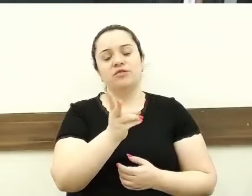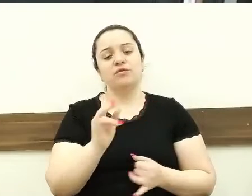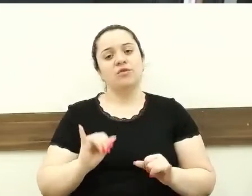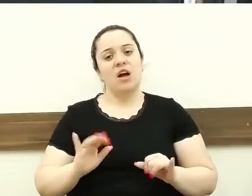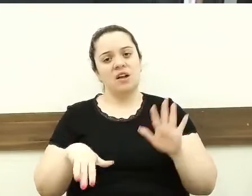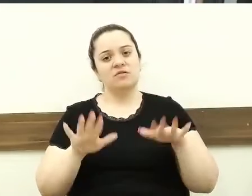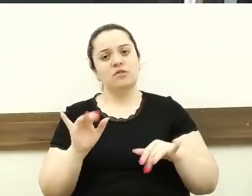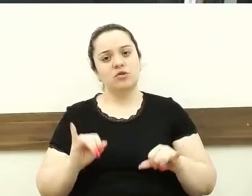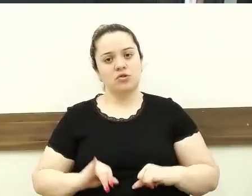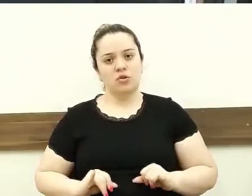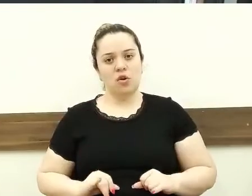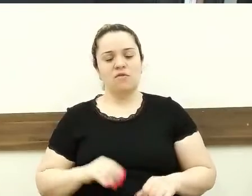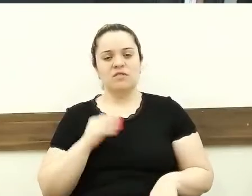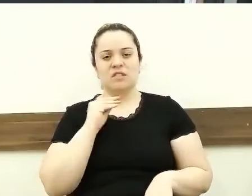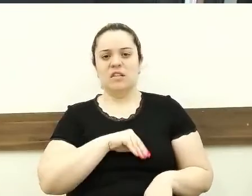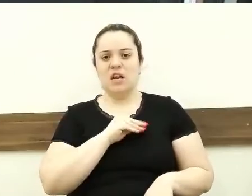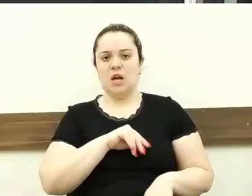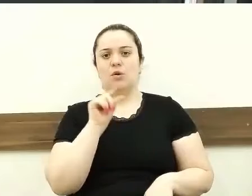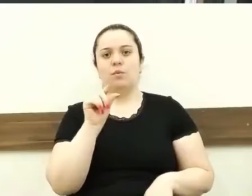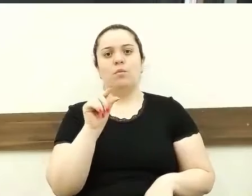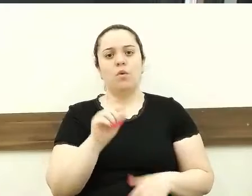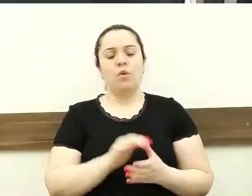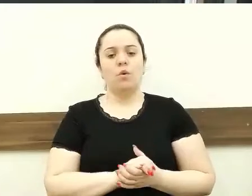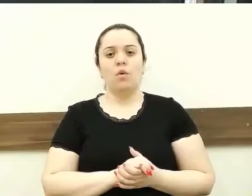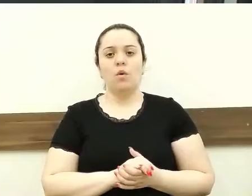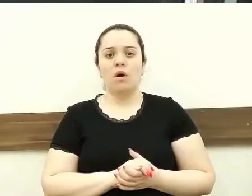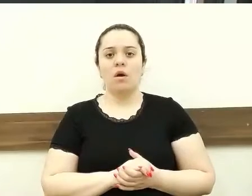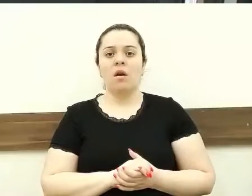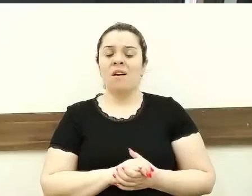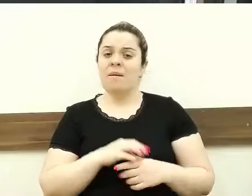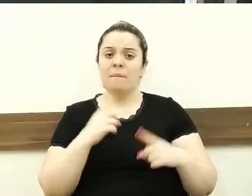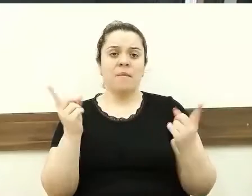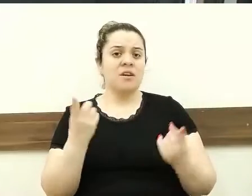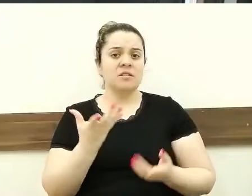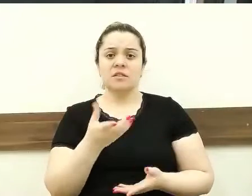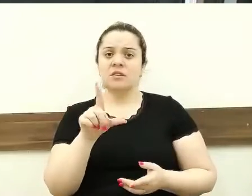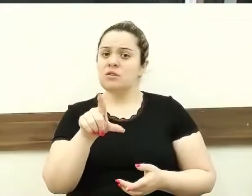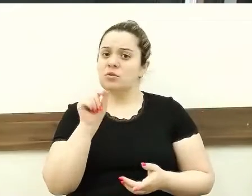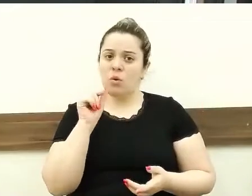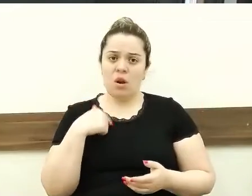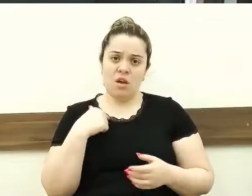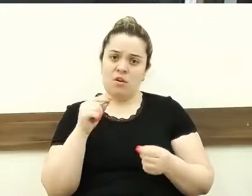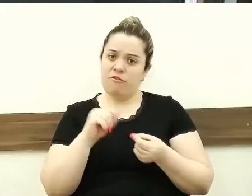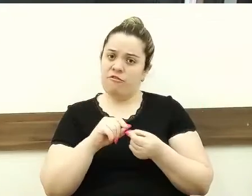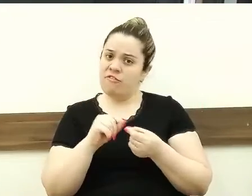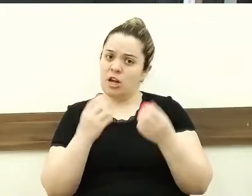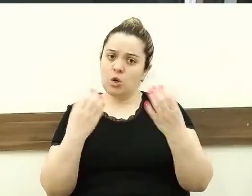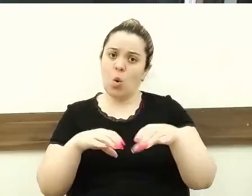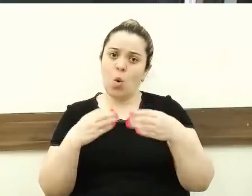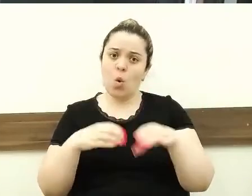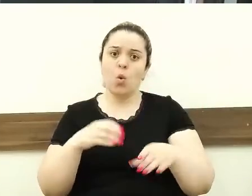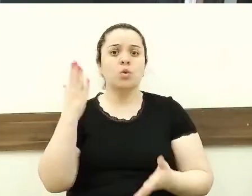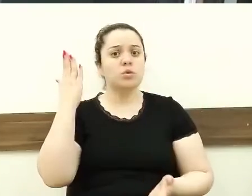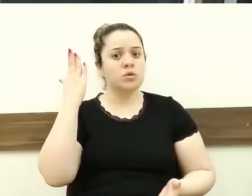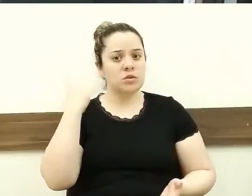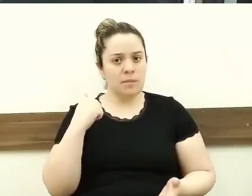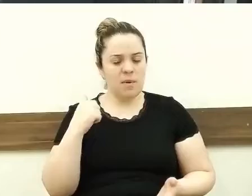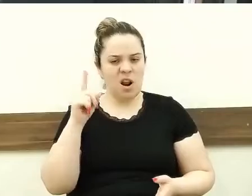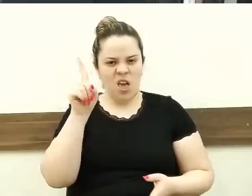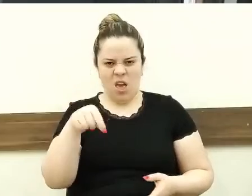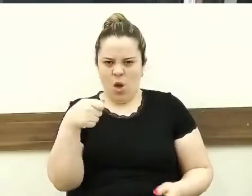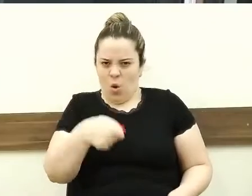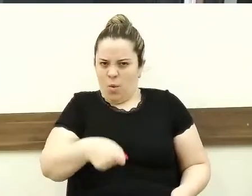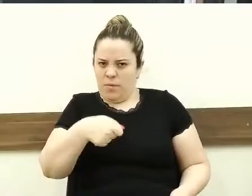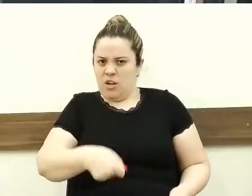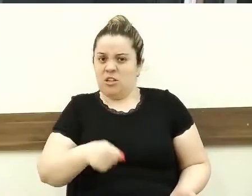optou por fazer aquilo, fez o concurso sabendo, sempre, ninguém força, se uma hora não está